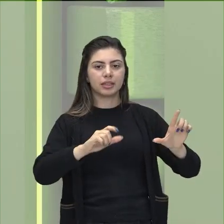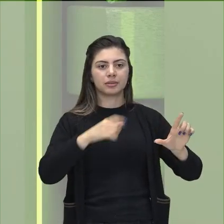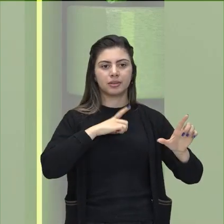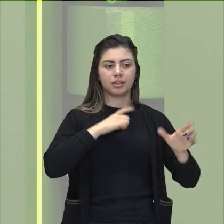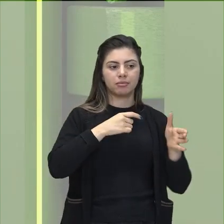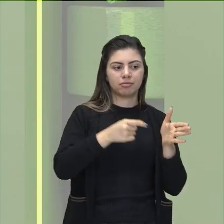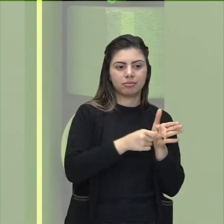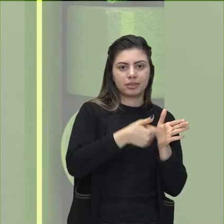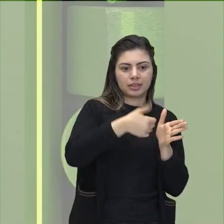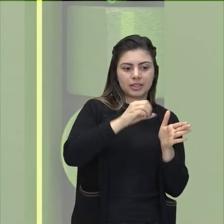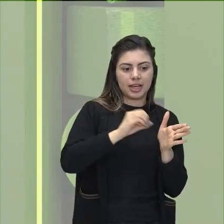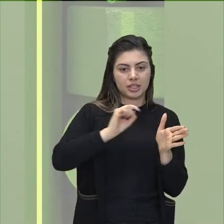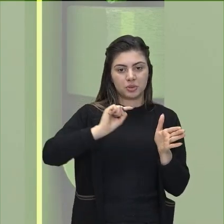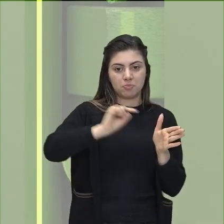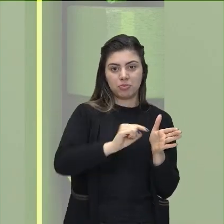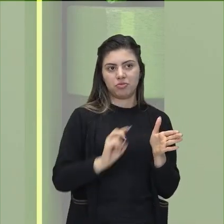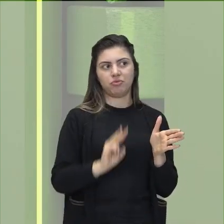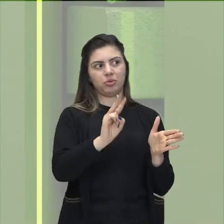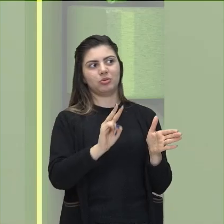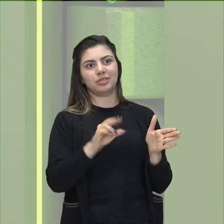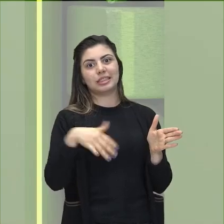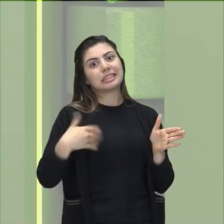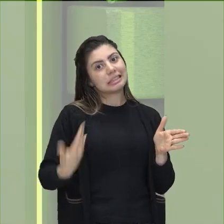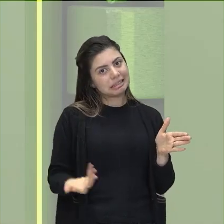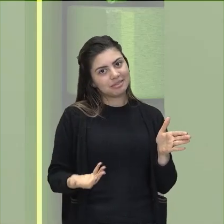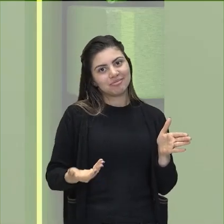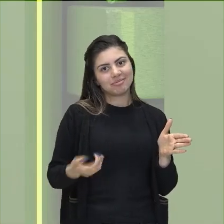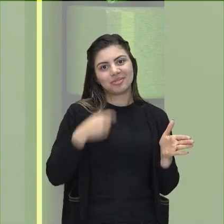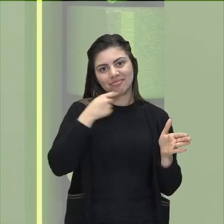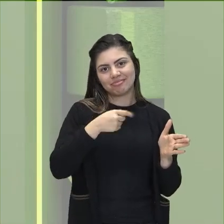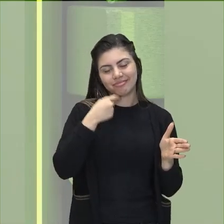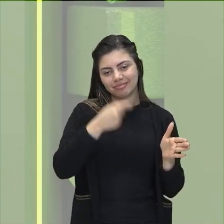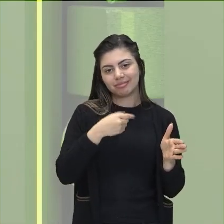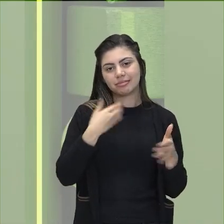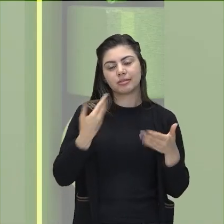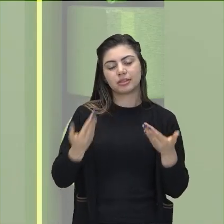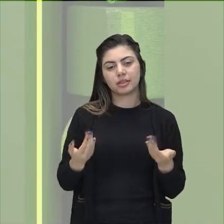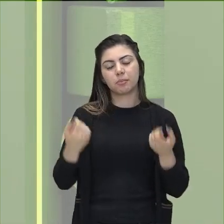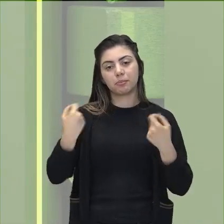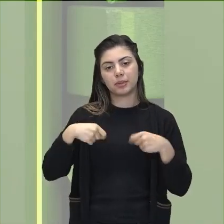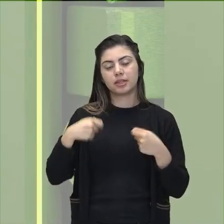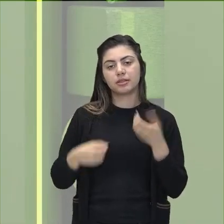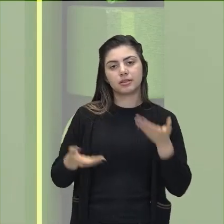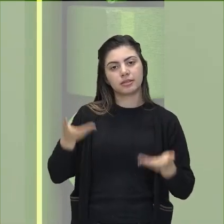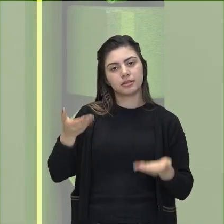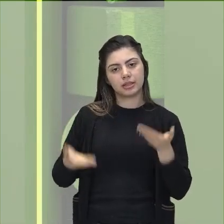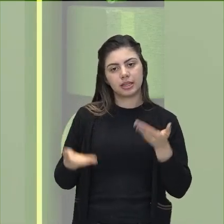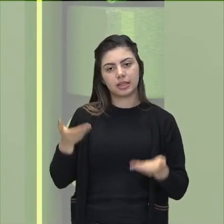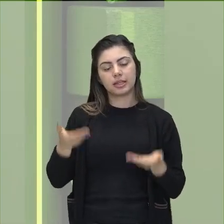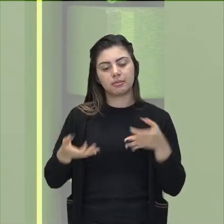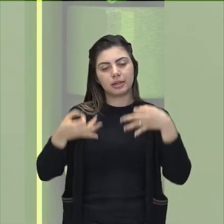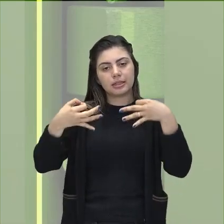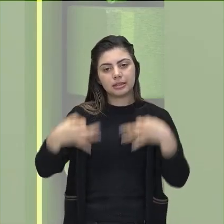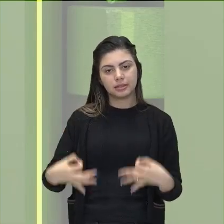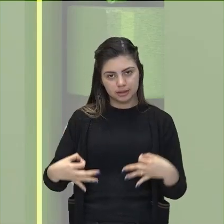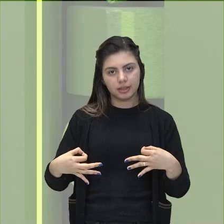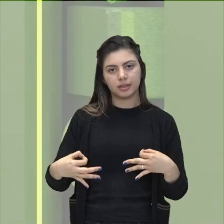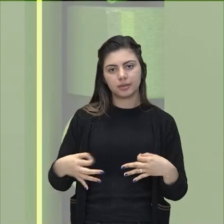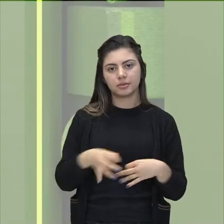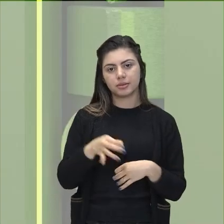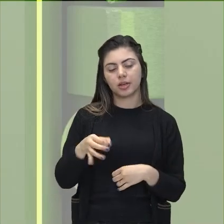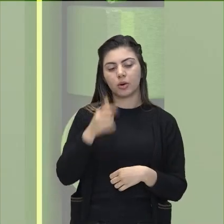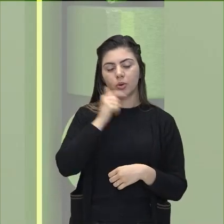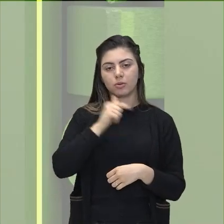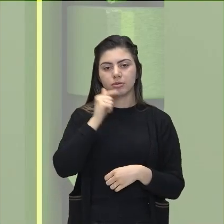10 mil volts, né, pessoal? Então essa distribuição e essa geração de energia elétrica, ela é pensada dessa maneira